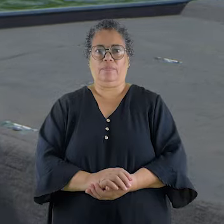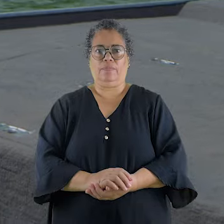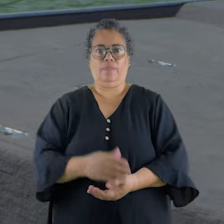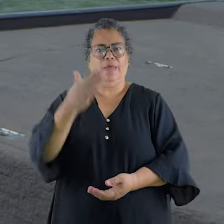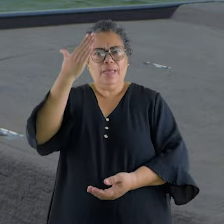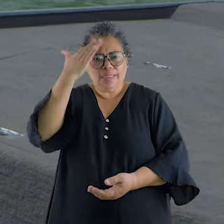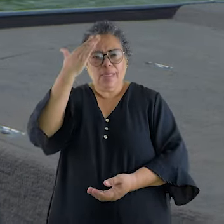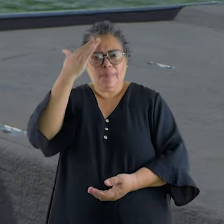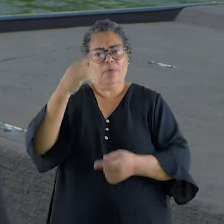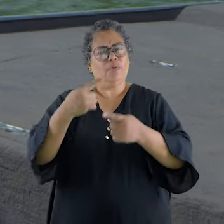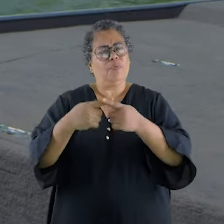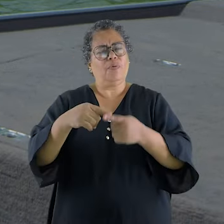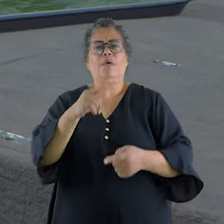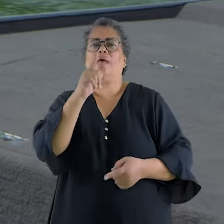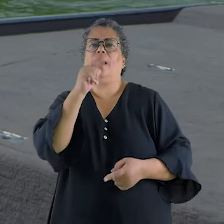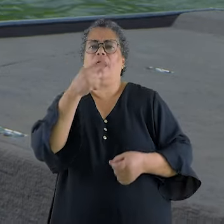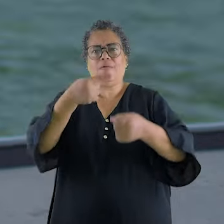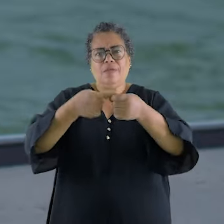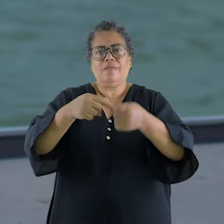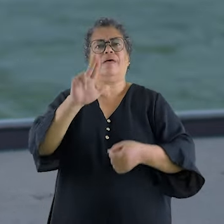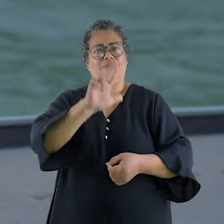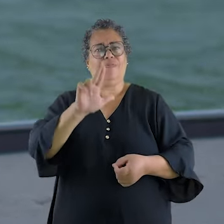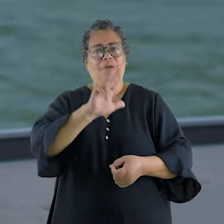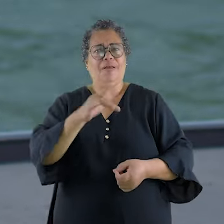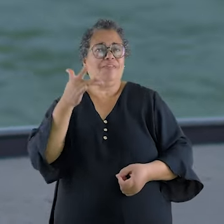Quer saber por que a água de Uberlândia é tão boa? Vem comigo!